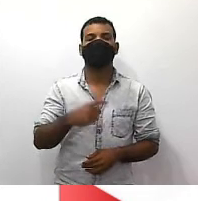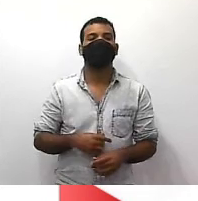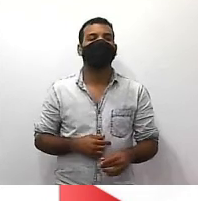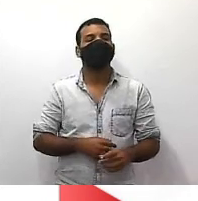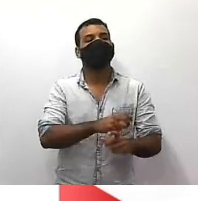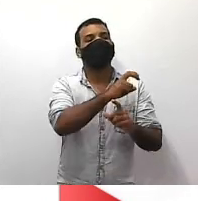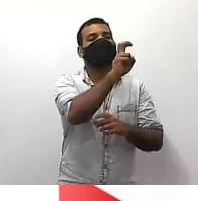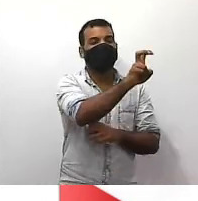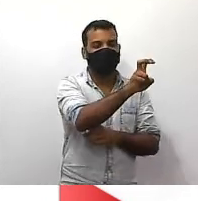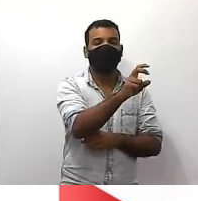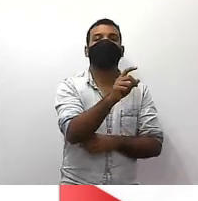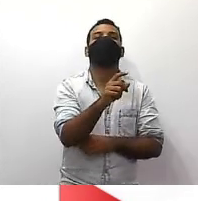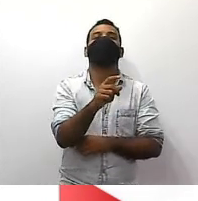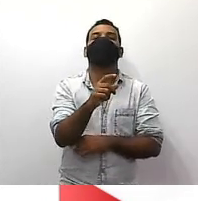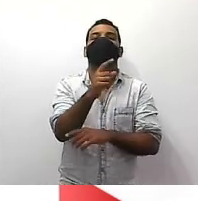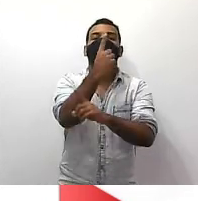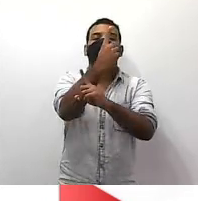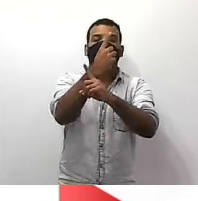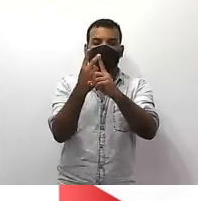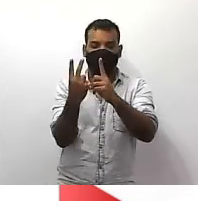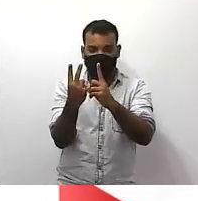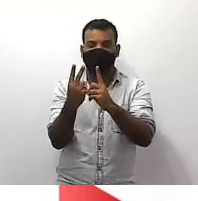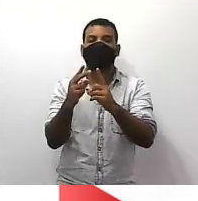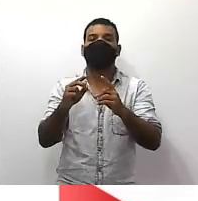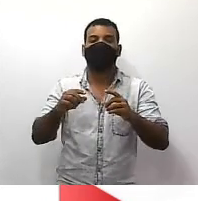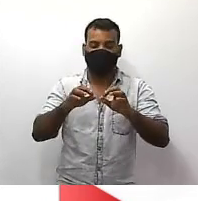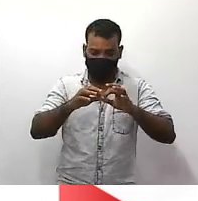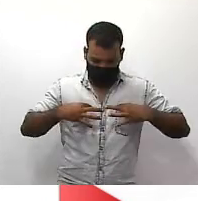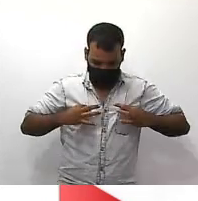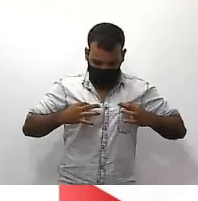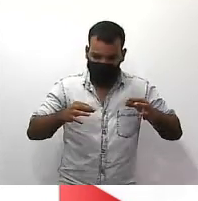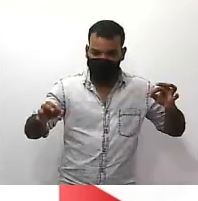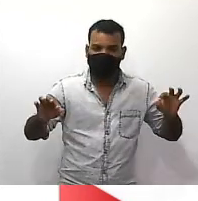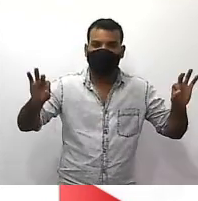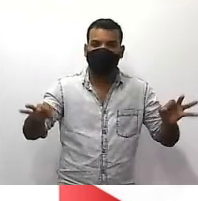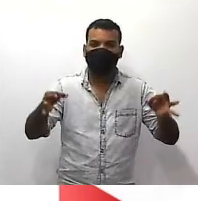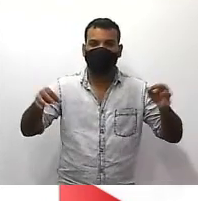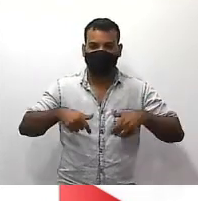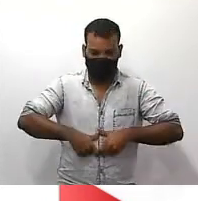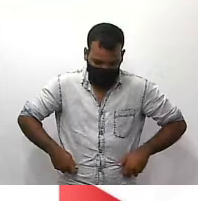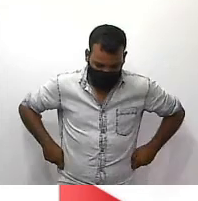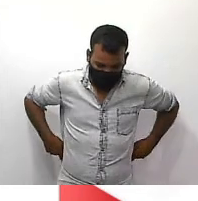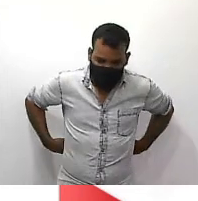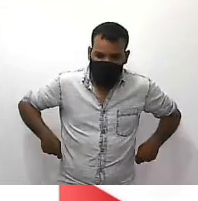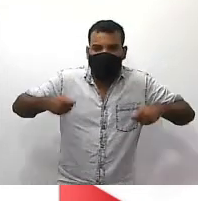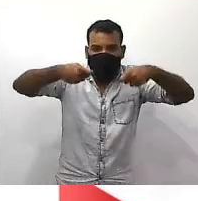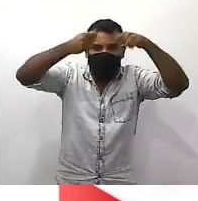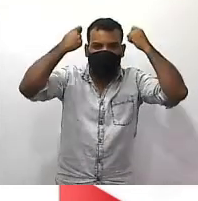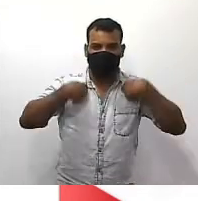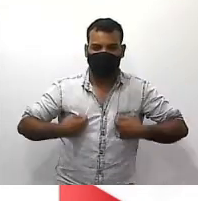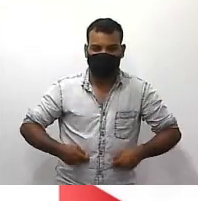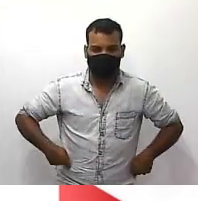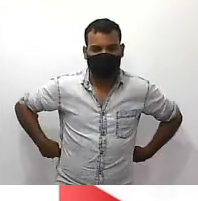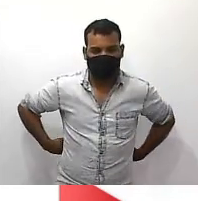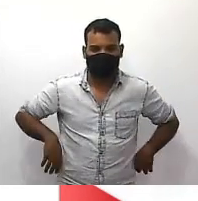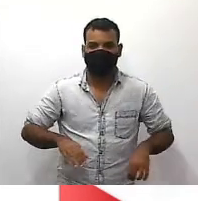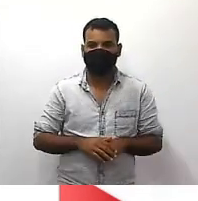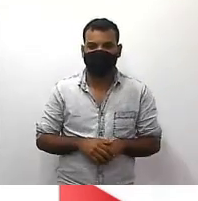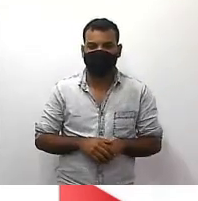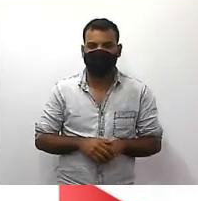metros de tecidos para fazer aventais ela gasta meio metro de tecido para cada avental